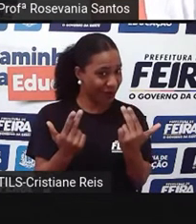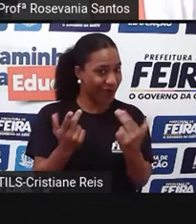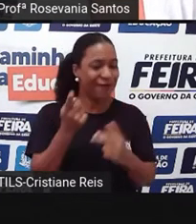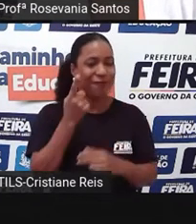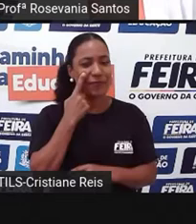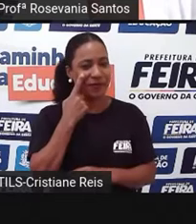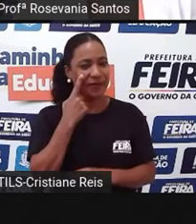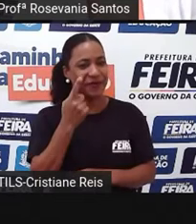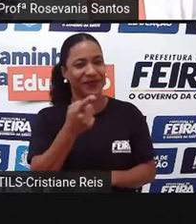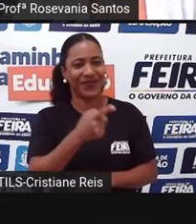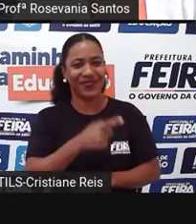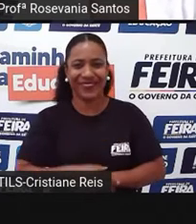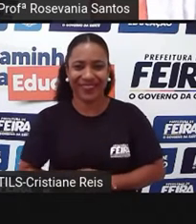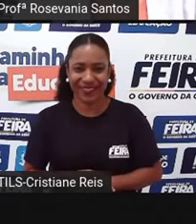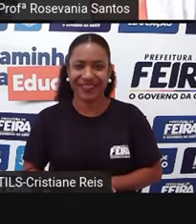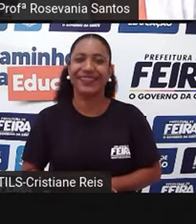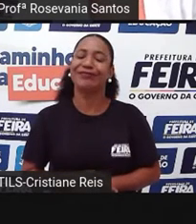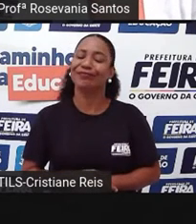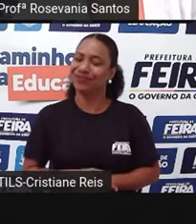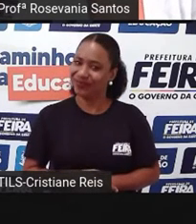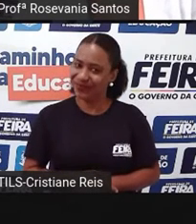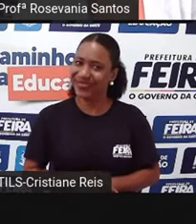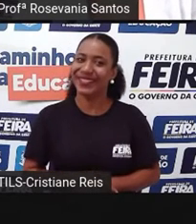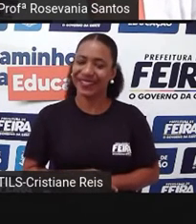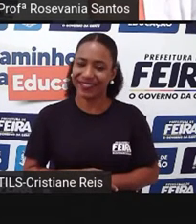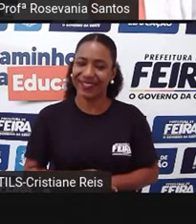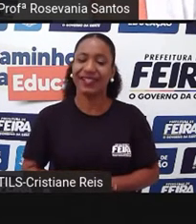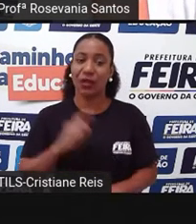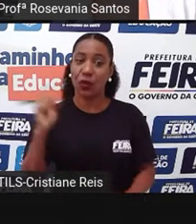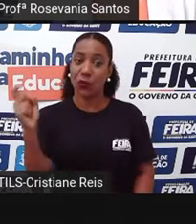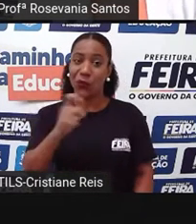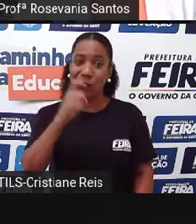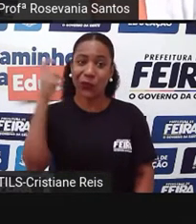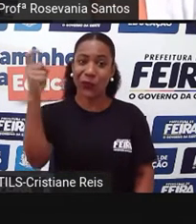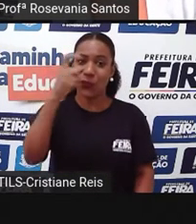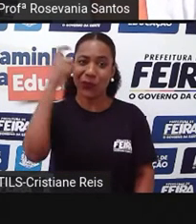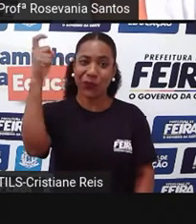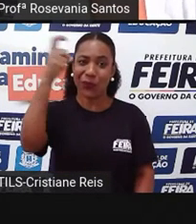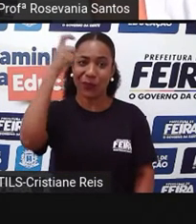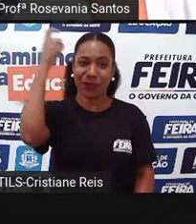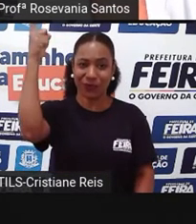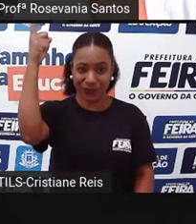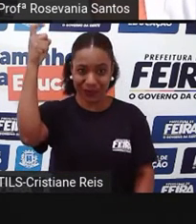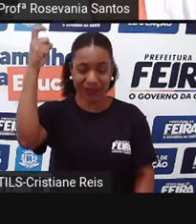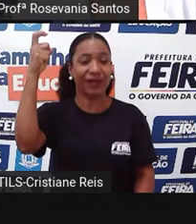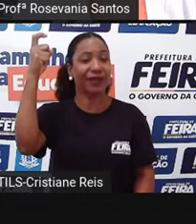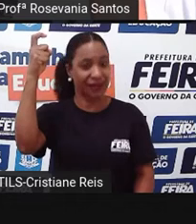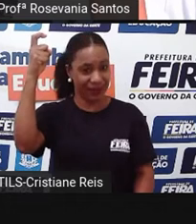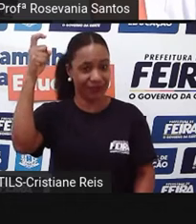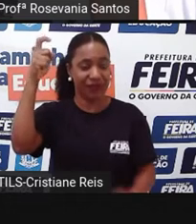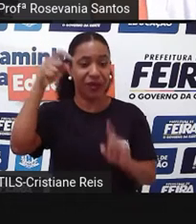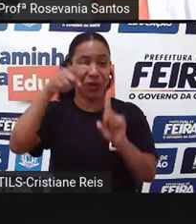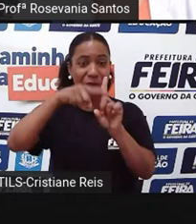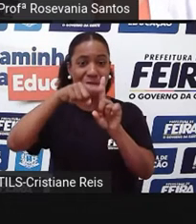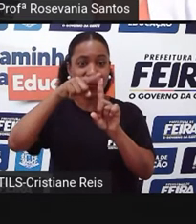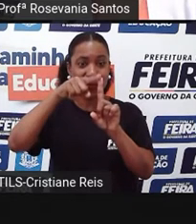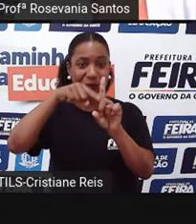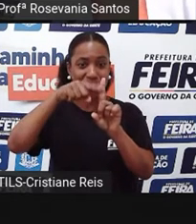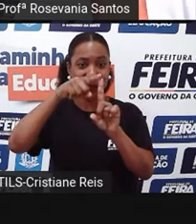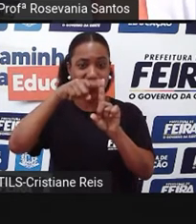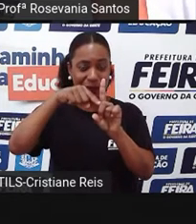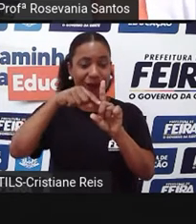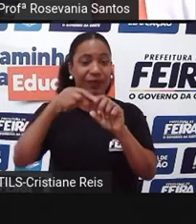Aqui existe, sim, uma diferença entre altura e altitude. Altura é a dimensão de um